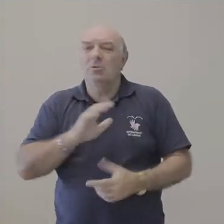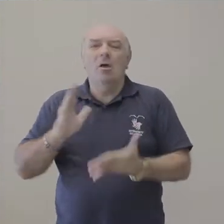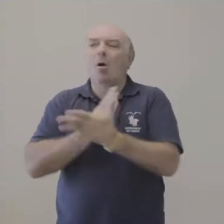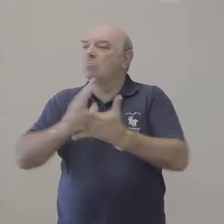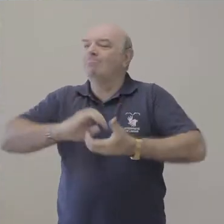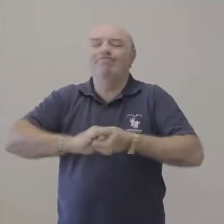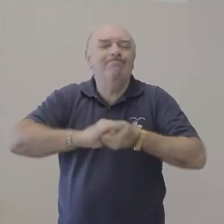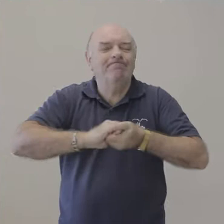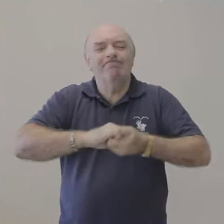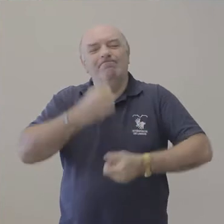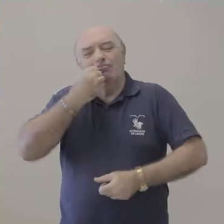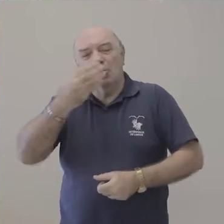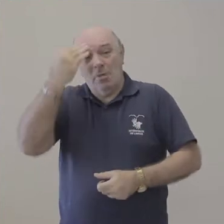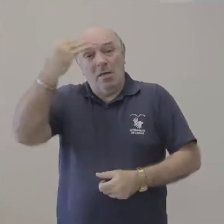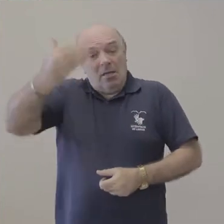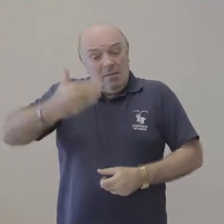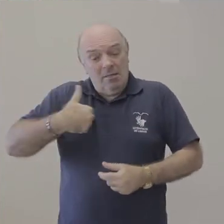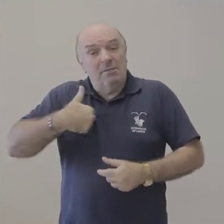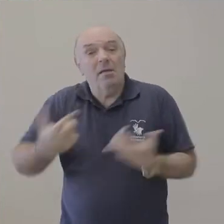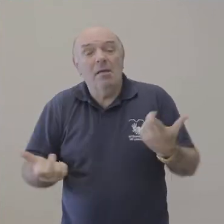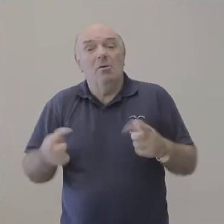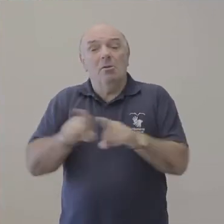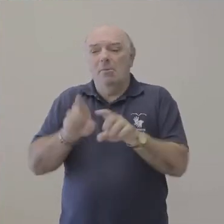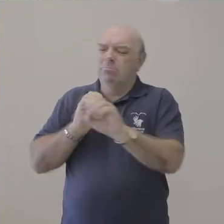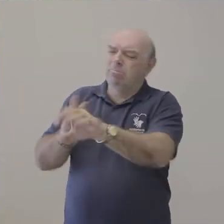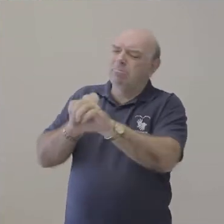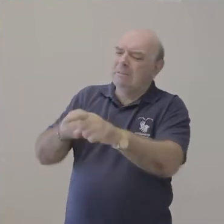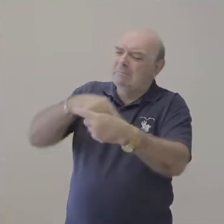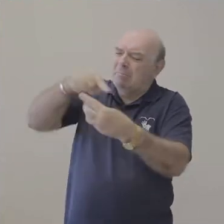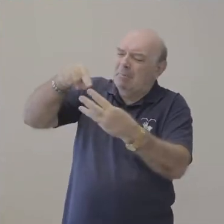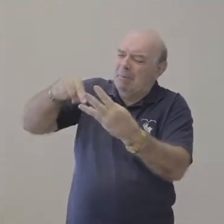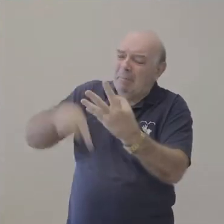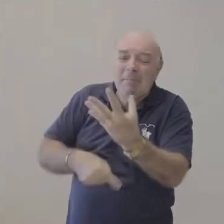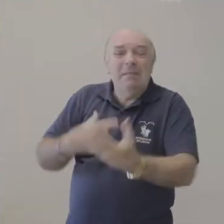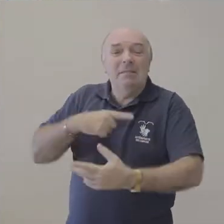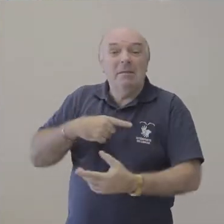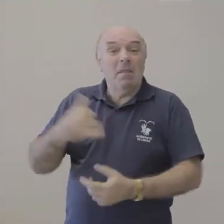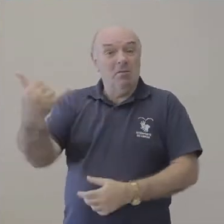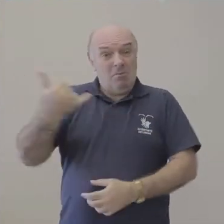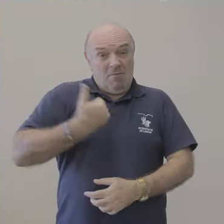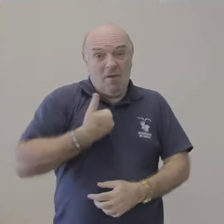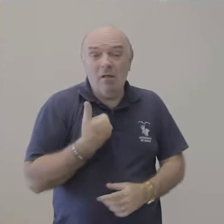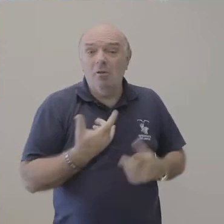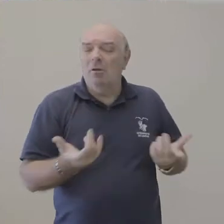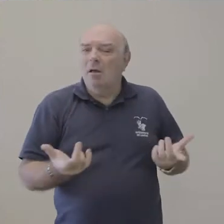cumprimentam muito bem, me agradecem por ter ensinado isso ou aquilo outro a eles. Eles falam que eu,